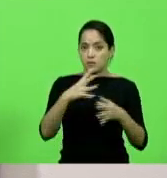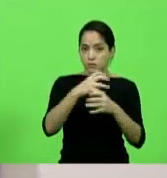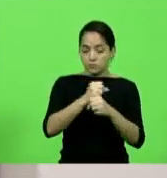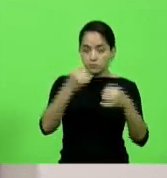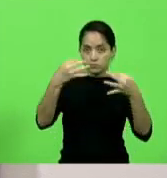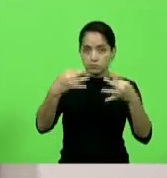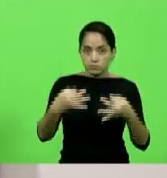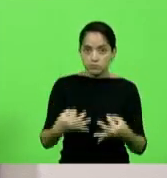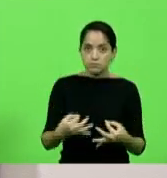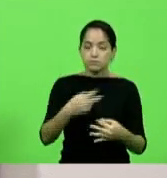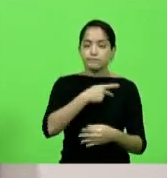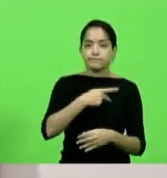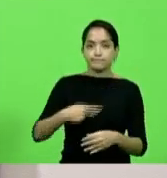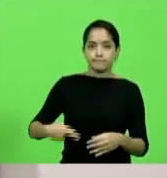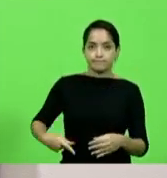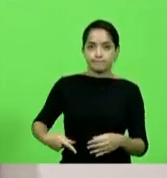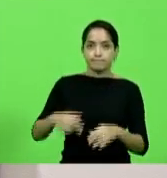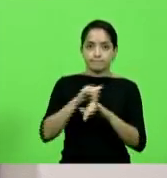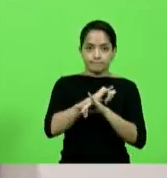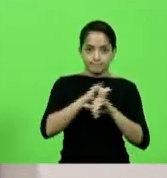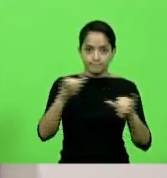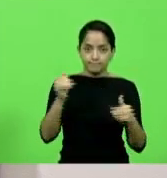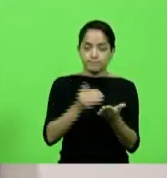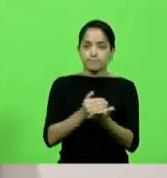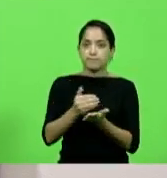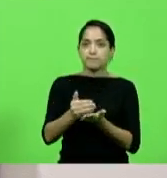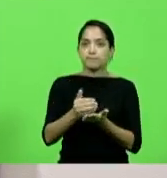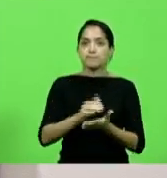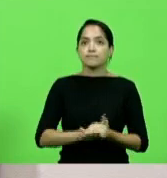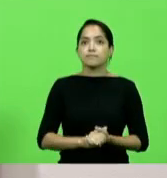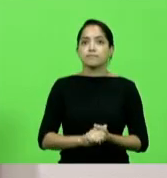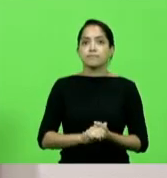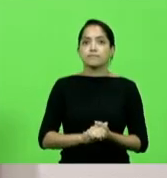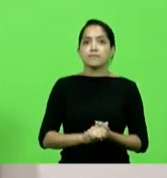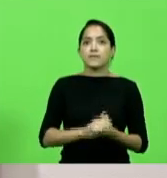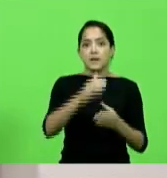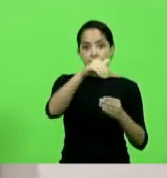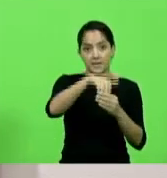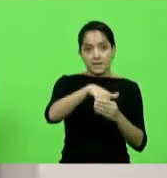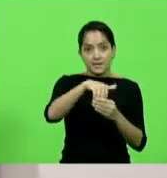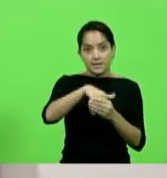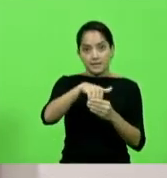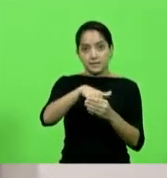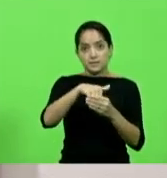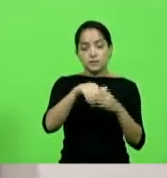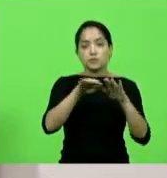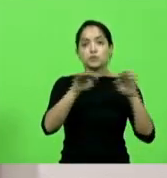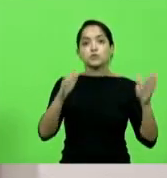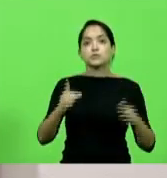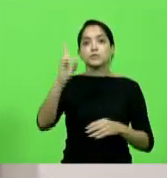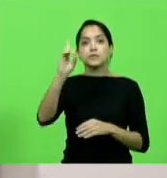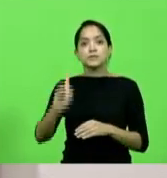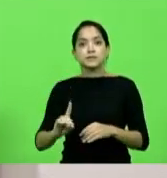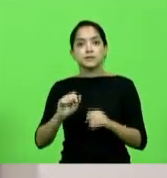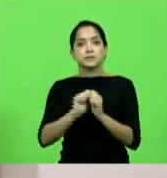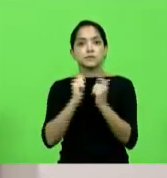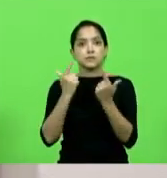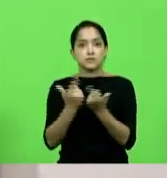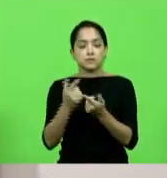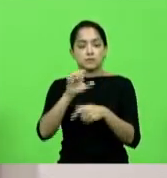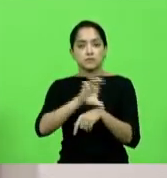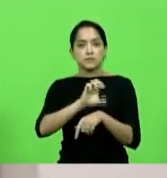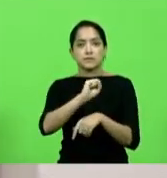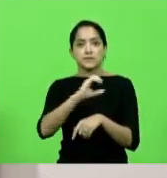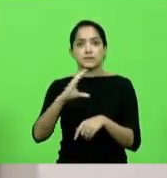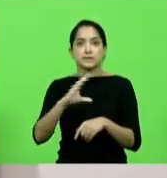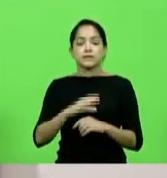regimental, o senhor presidente declarou aberta a sessão para eleição dos membros da mesa da Assembleia Legislativa do Estado de